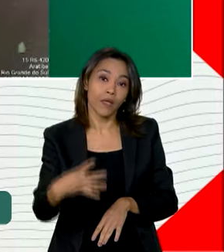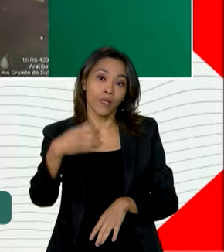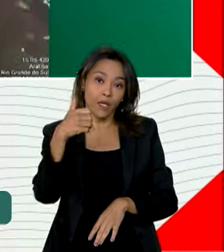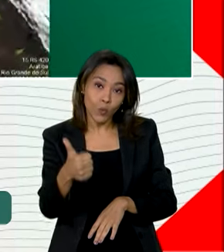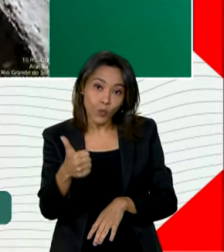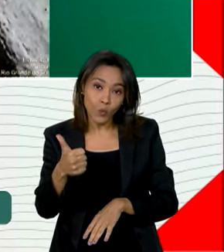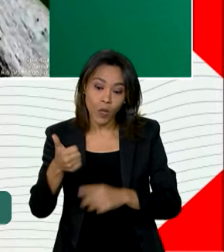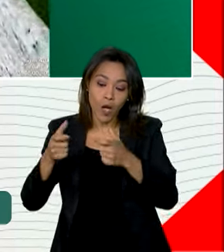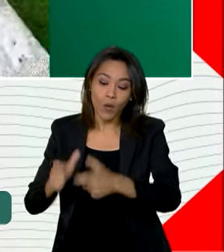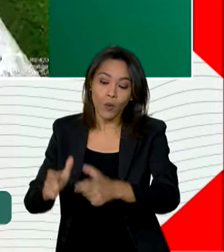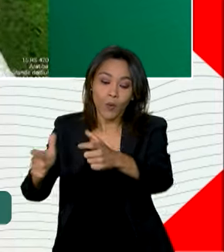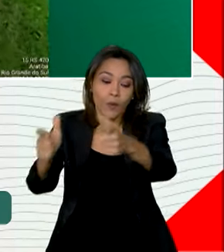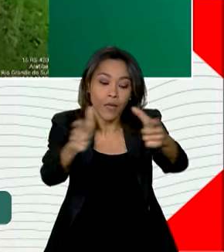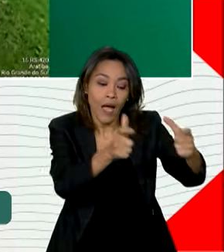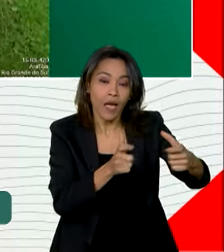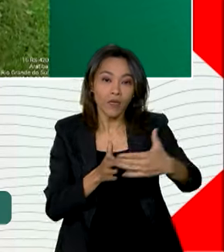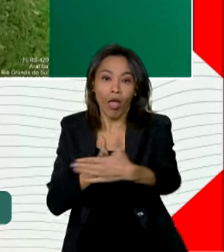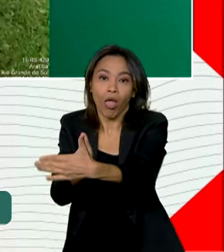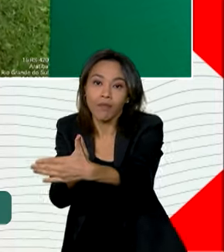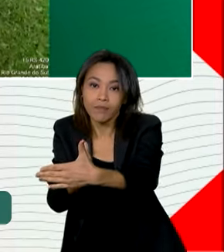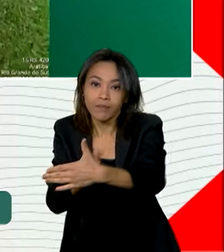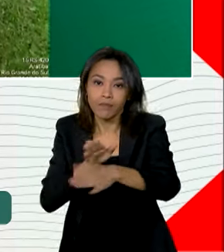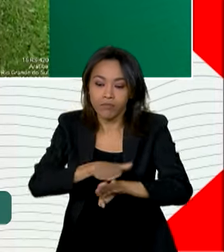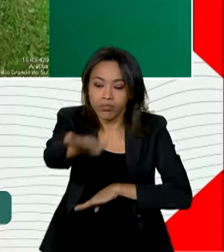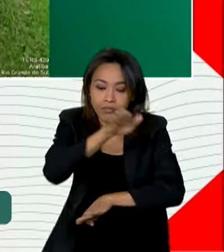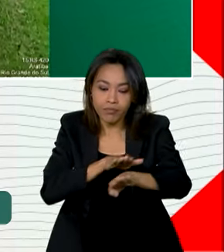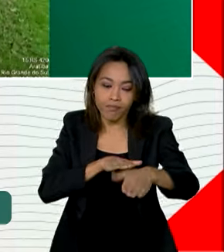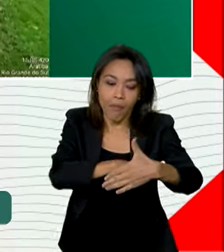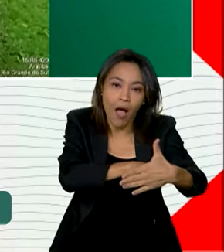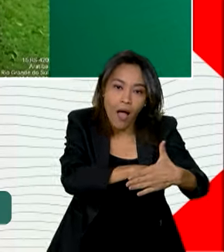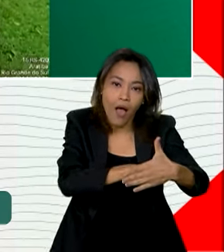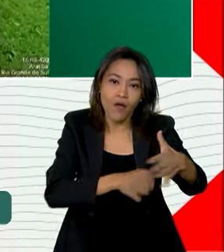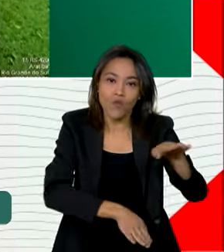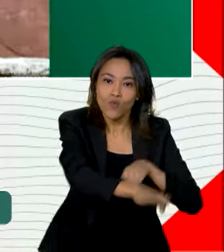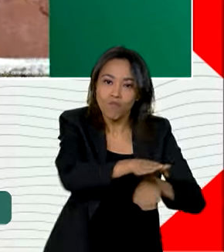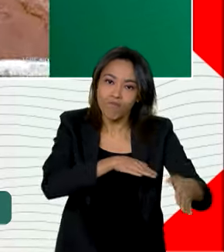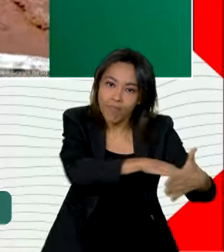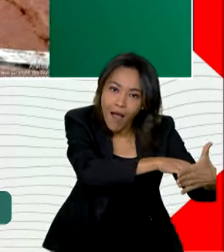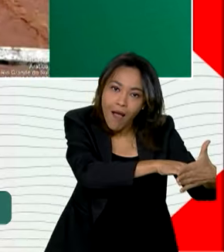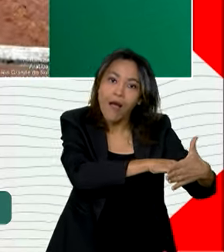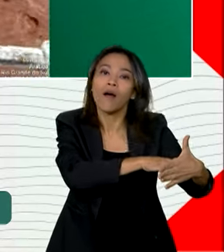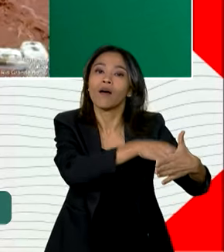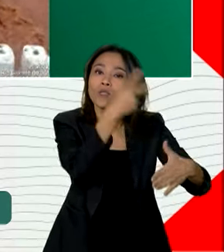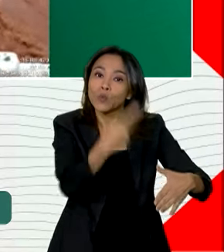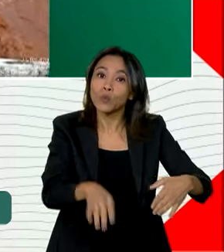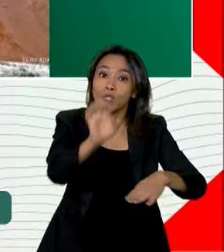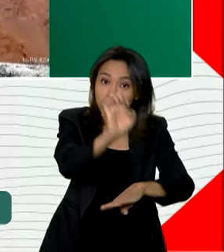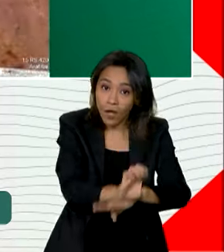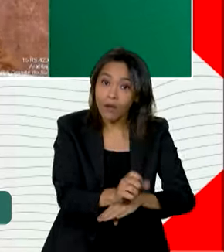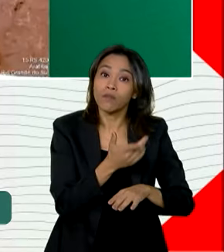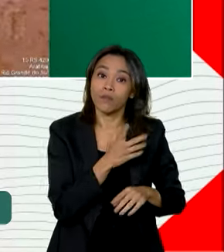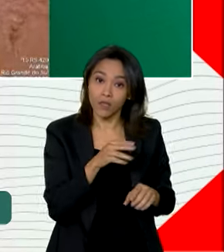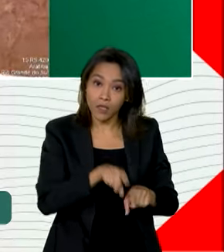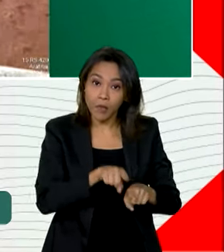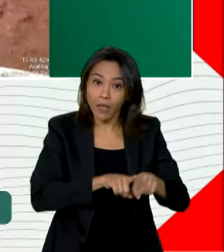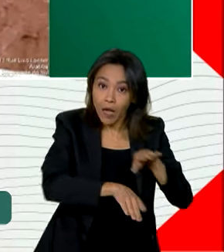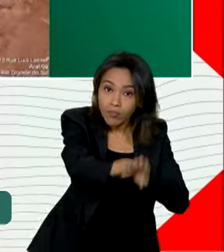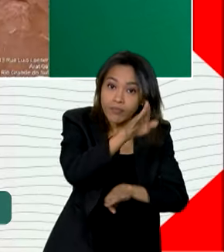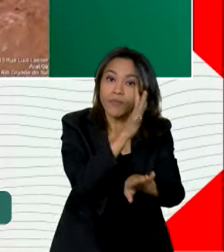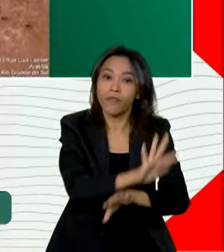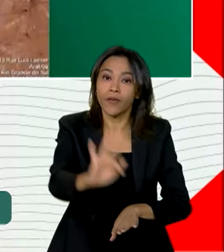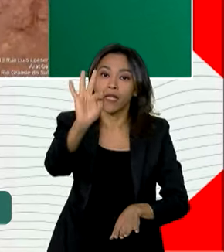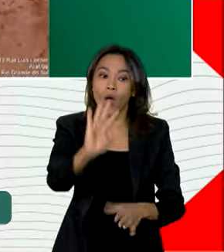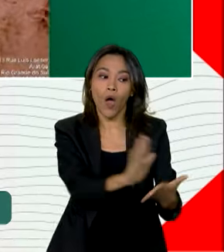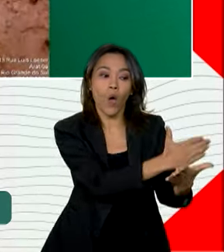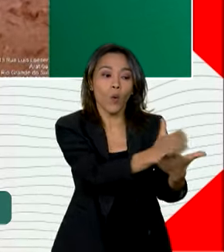de rodovias interrompidas, entre rodovias estaduais e federais. Isso faz com que algumas cidades